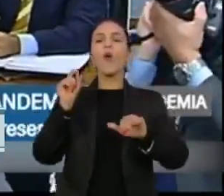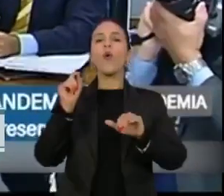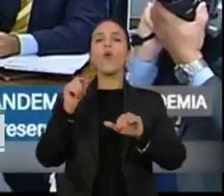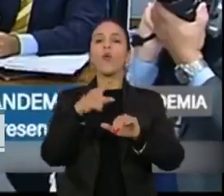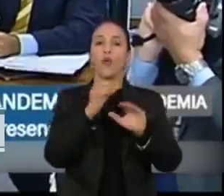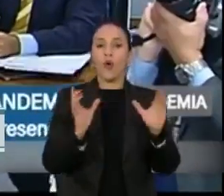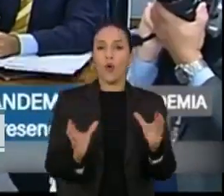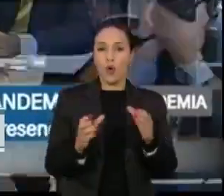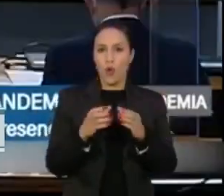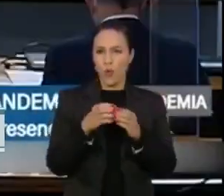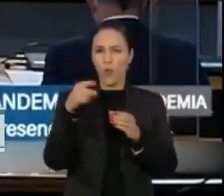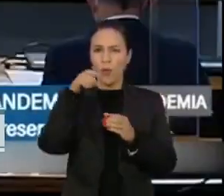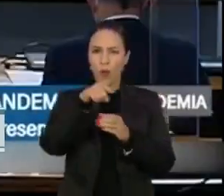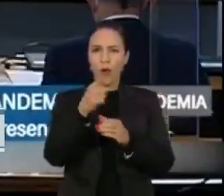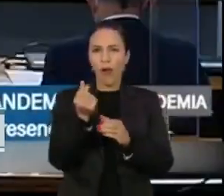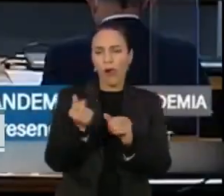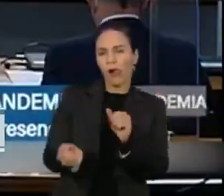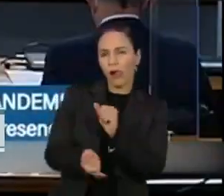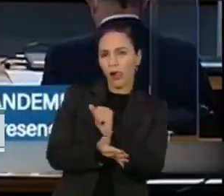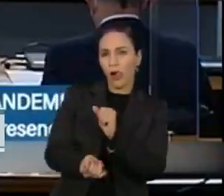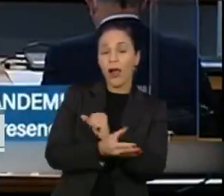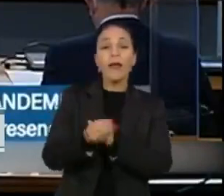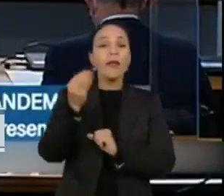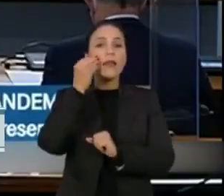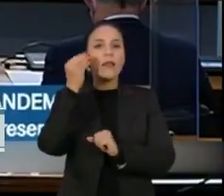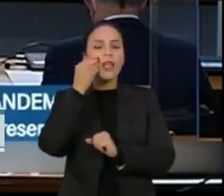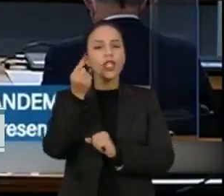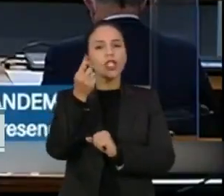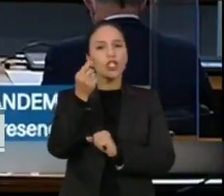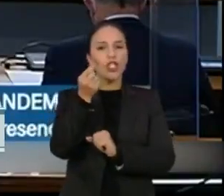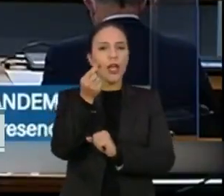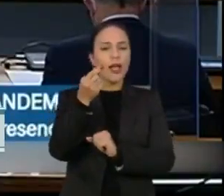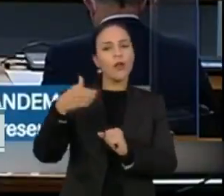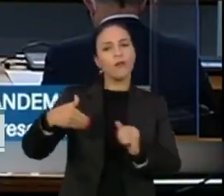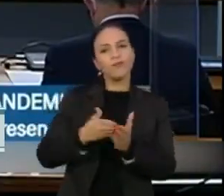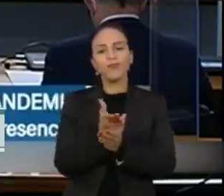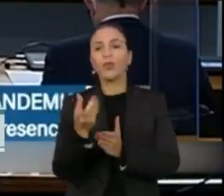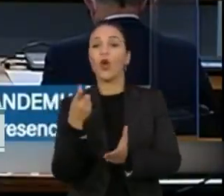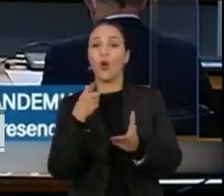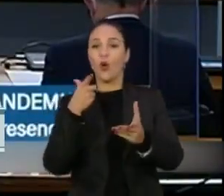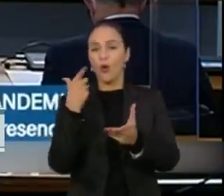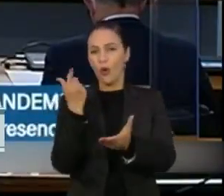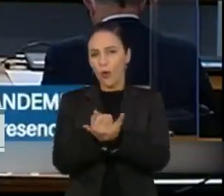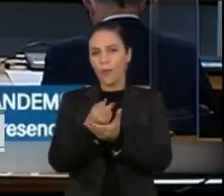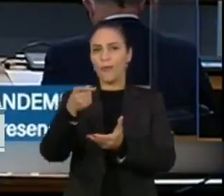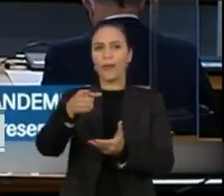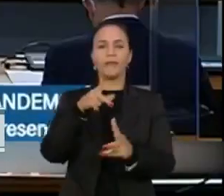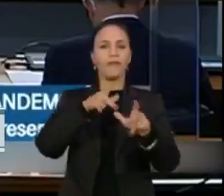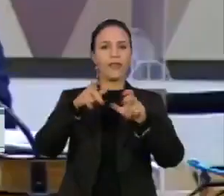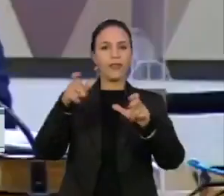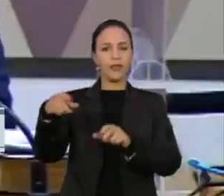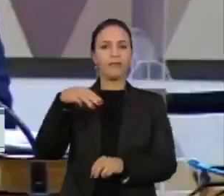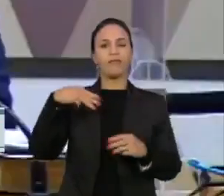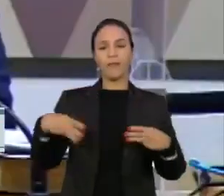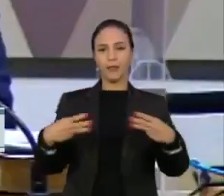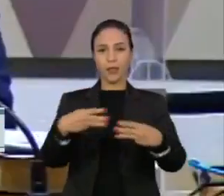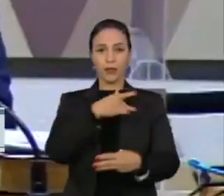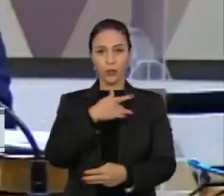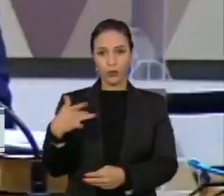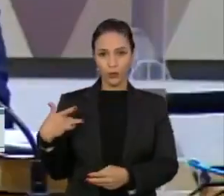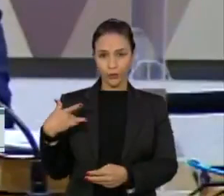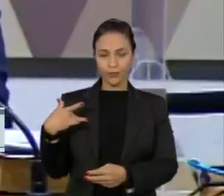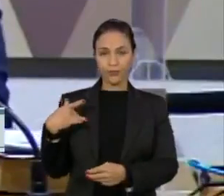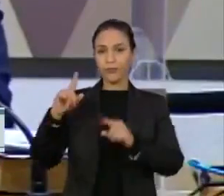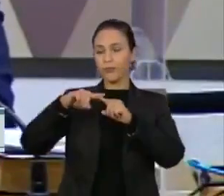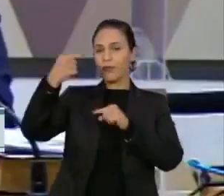o esquema de corrupção que teria tentado desviar dinheiro da compra de vacinas pelo Ministério da Saúde. Na semana